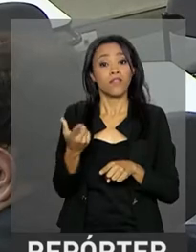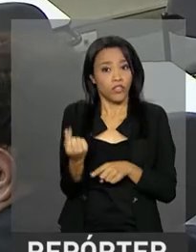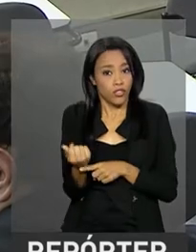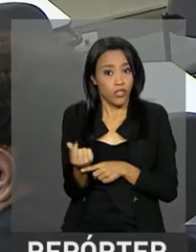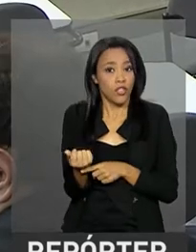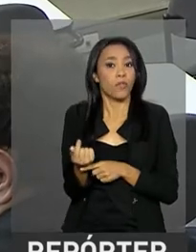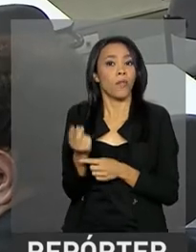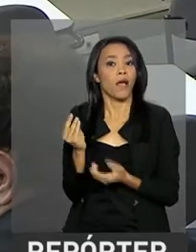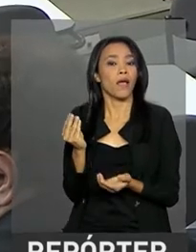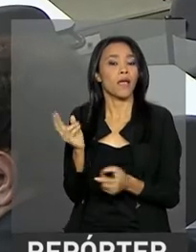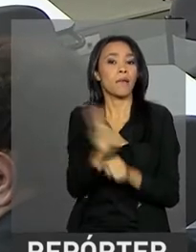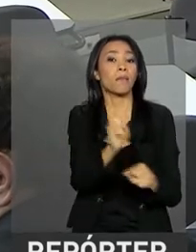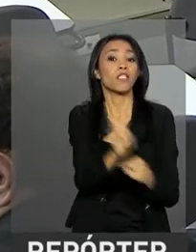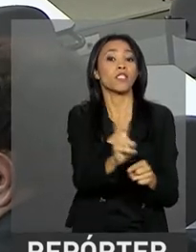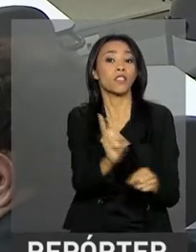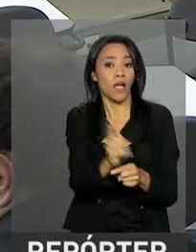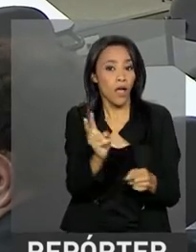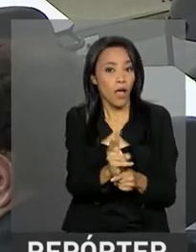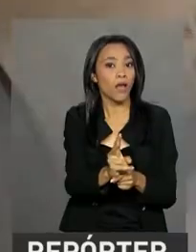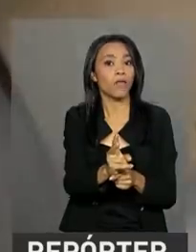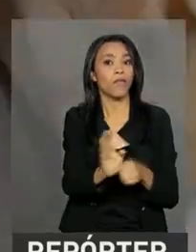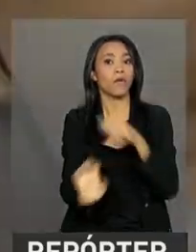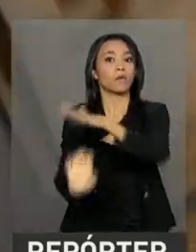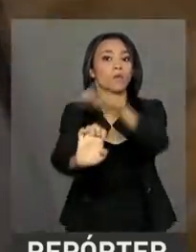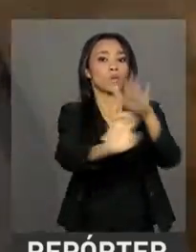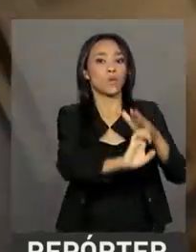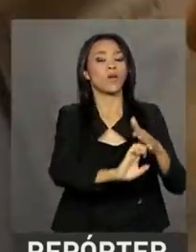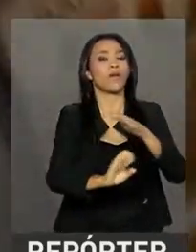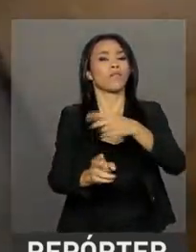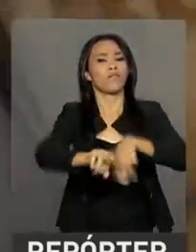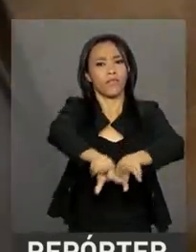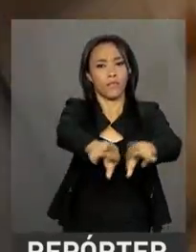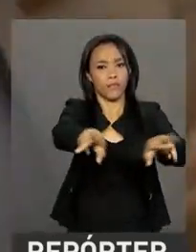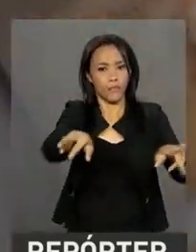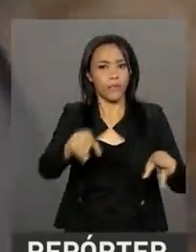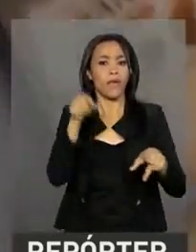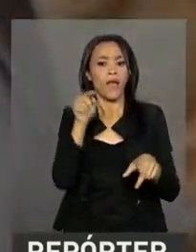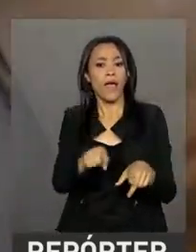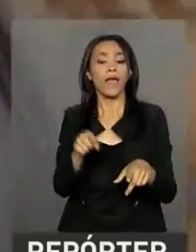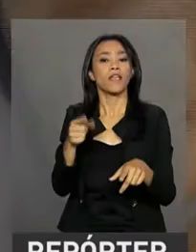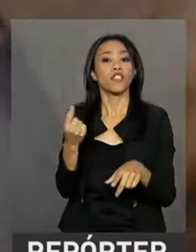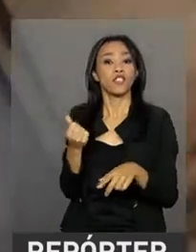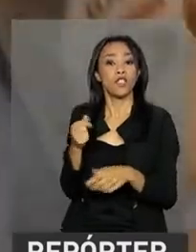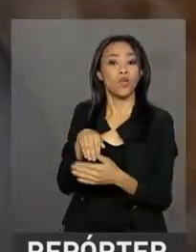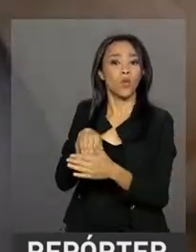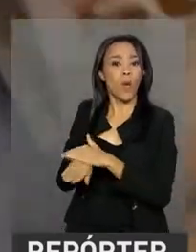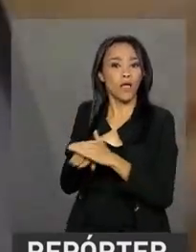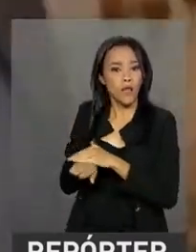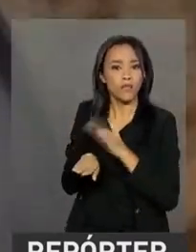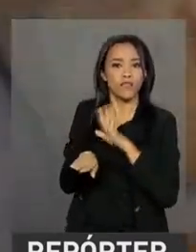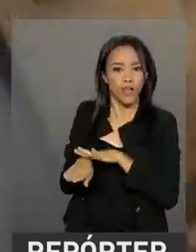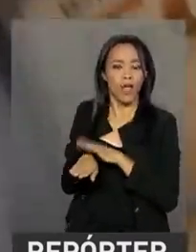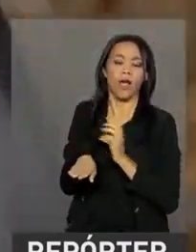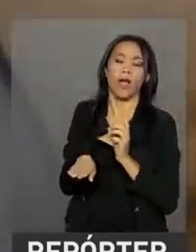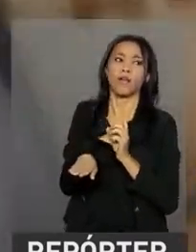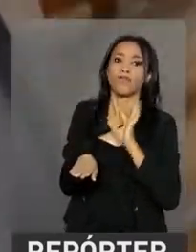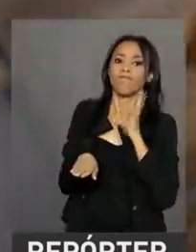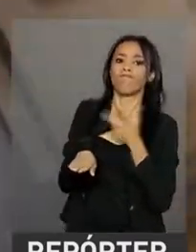emprestam, os valores emprestados representam uma parte do volume em caixa, seguindo regras